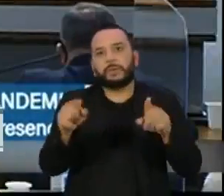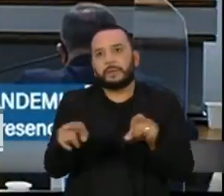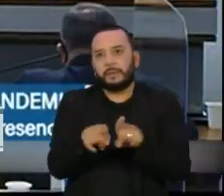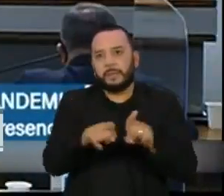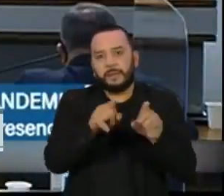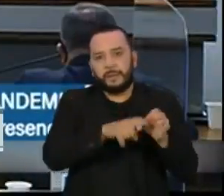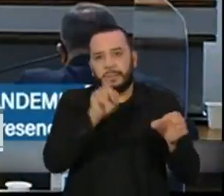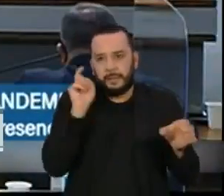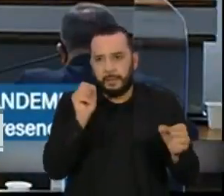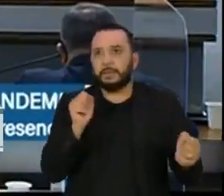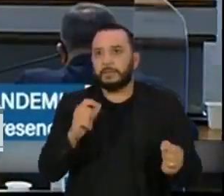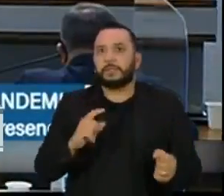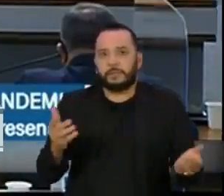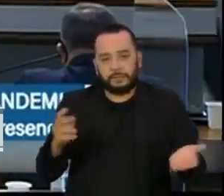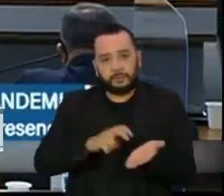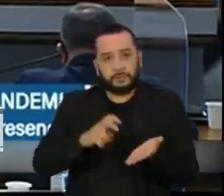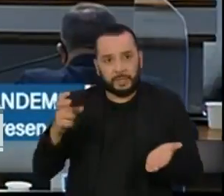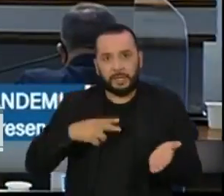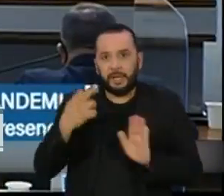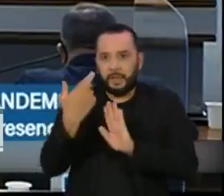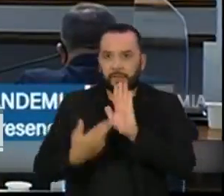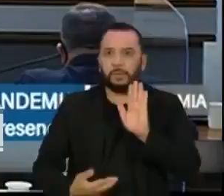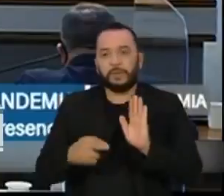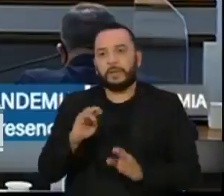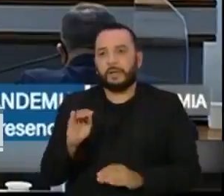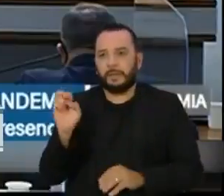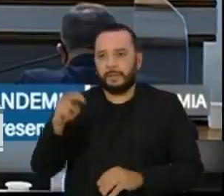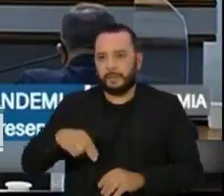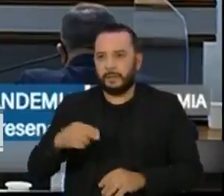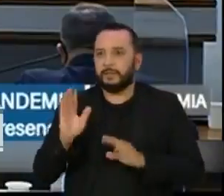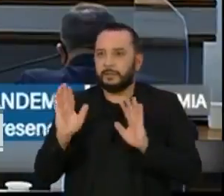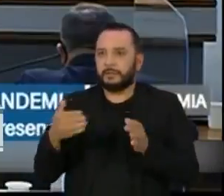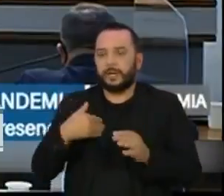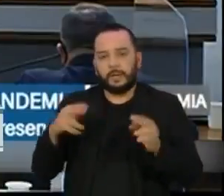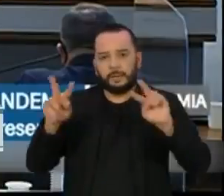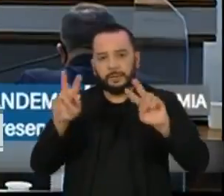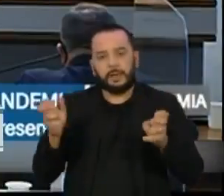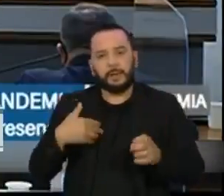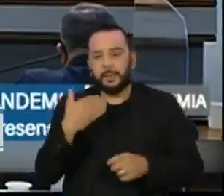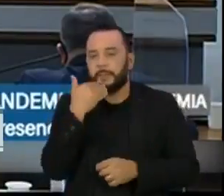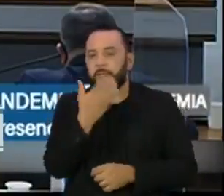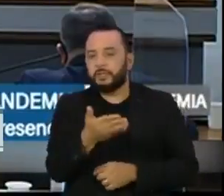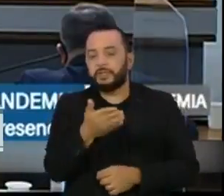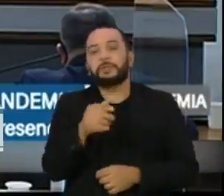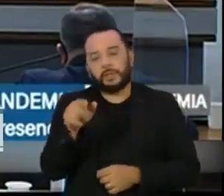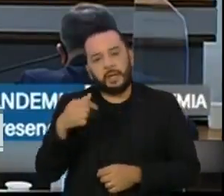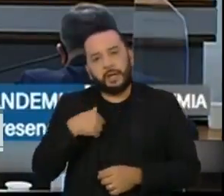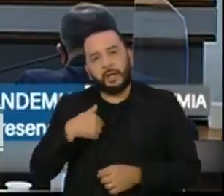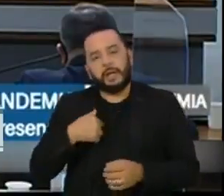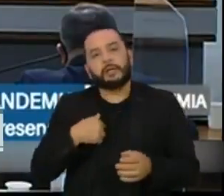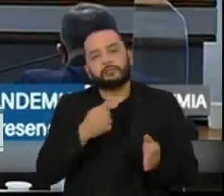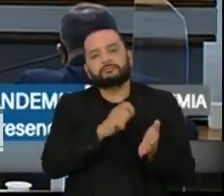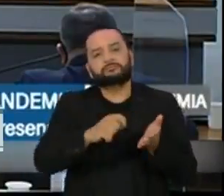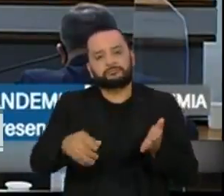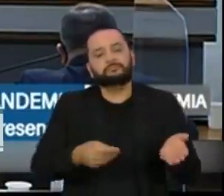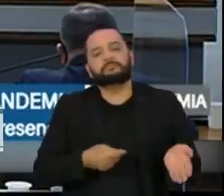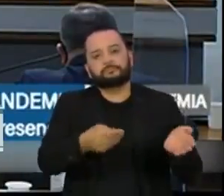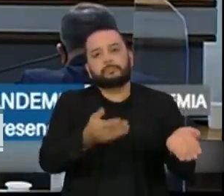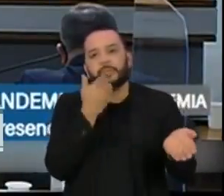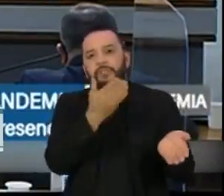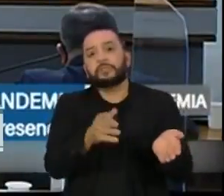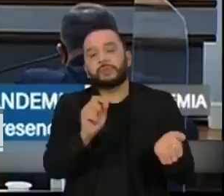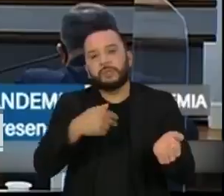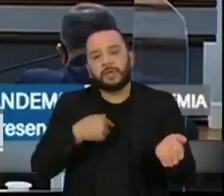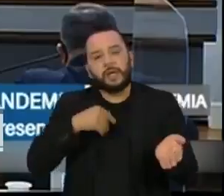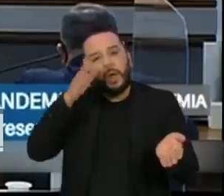Ainda pela manhã, o relator da comissão, o senador Renan Calheiros, retirou da pauta um requerimento que ele próprio havia apresentado, que pedia a